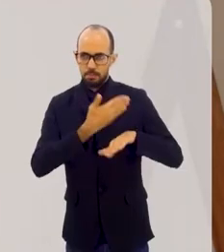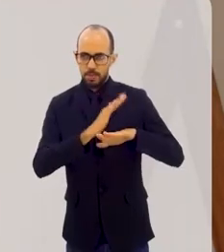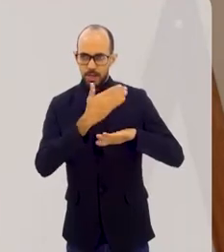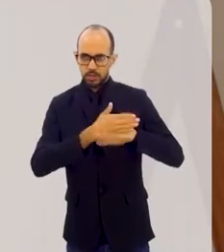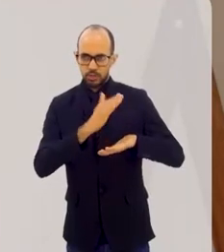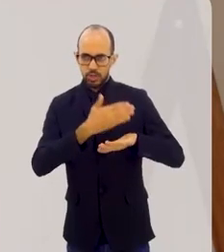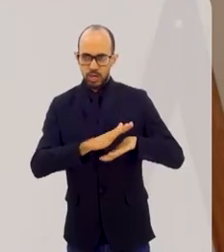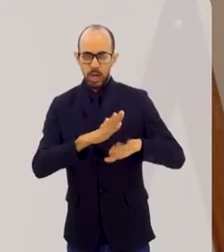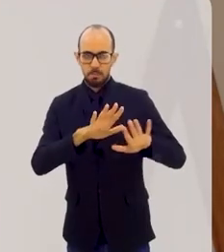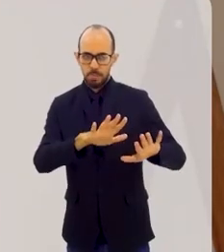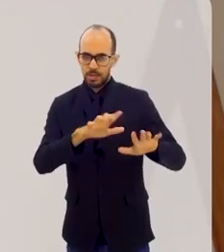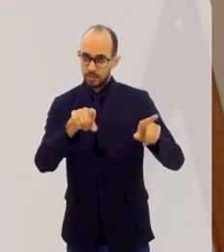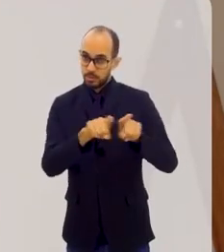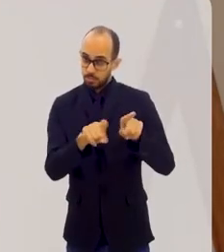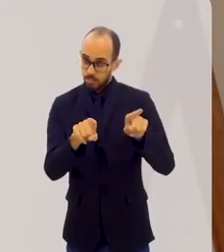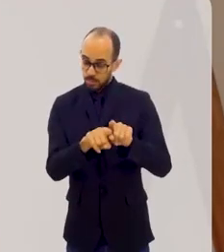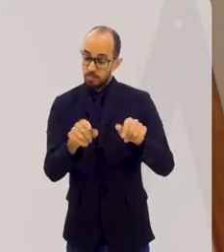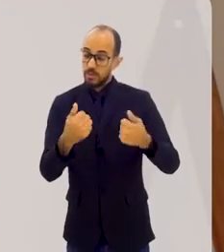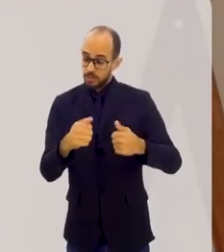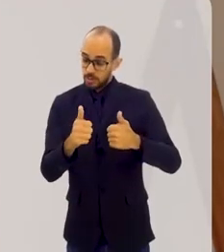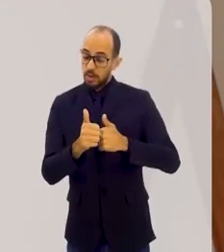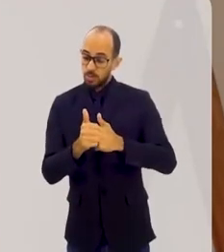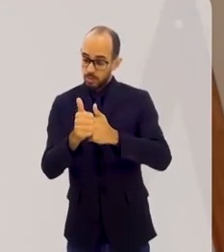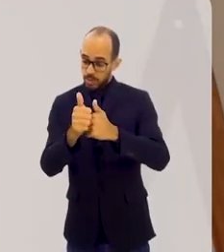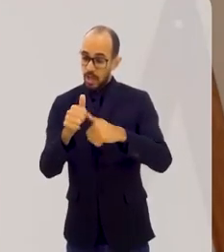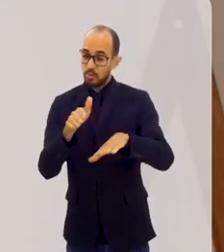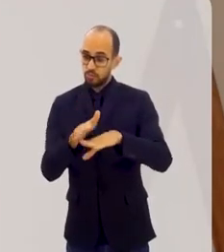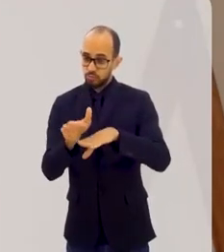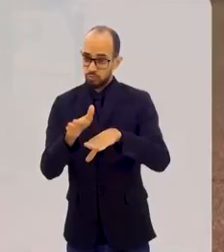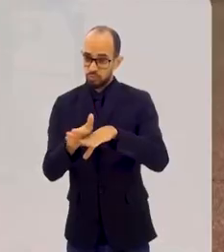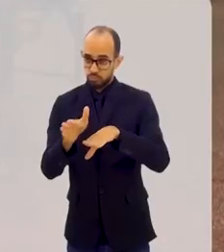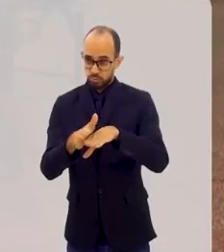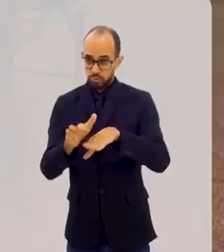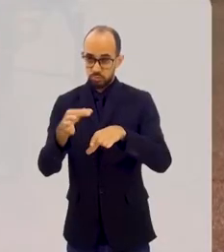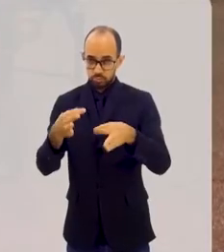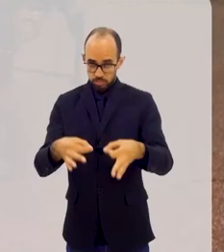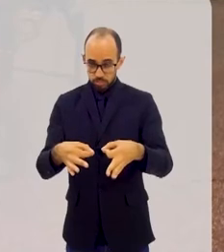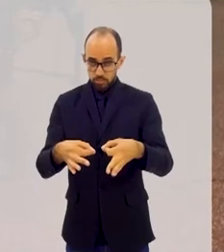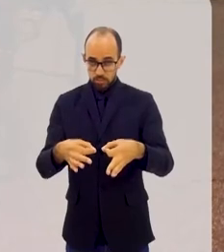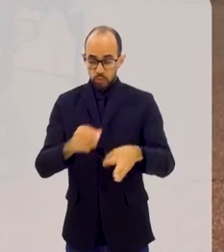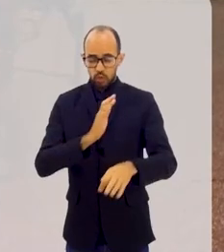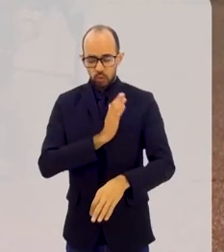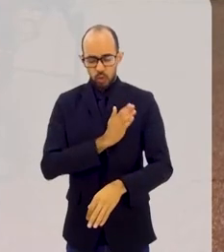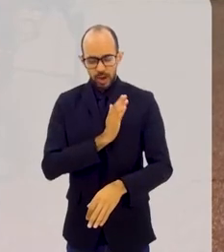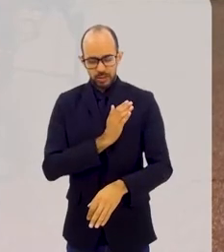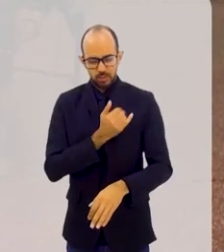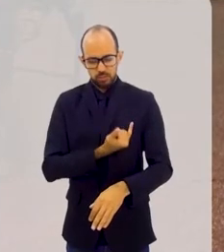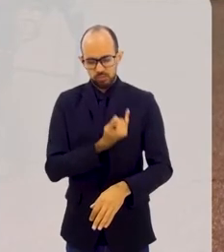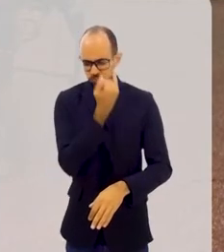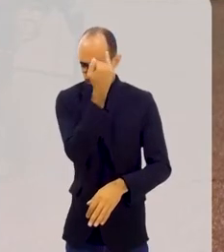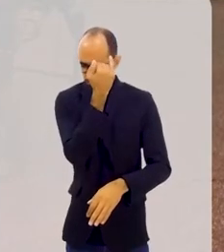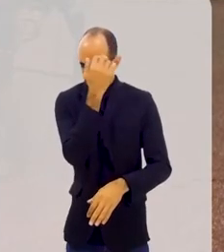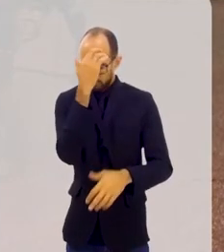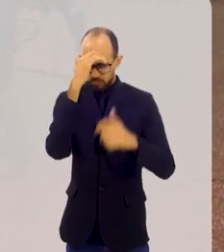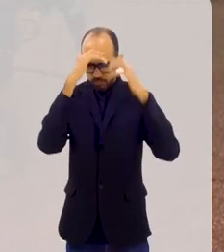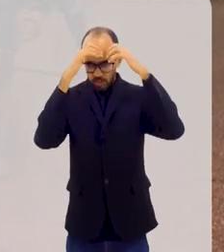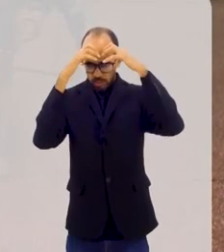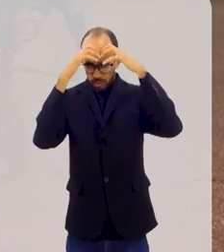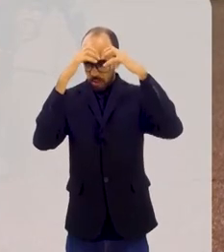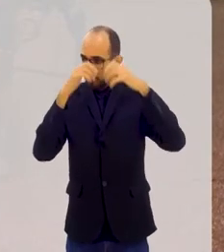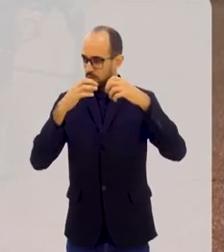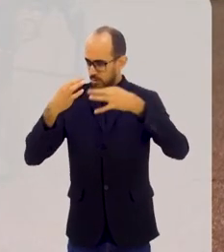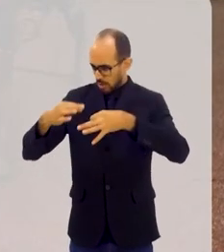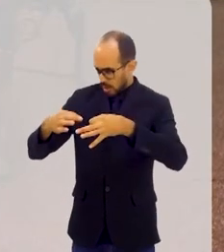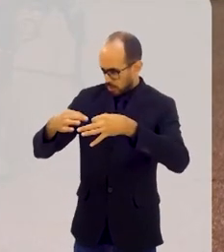praticar, ele também tem que seguir aquele ensinamento, ele tem que escutar a voz do coração, o que está realmente passando para